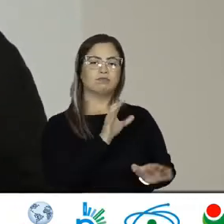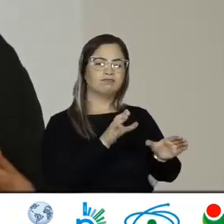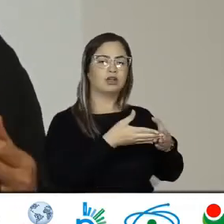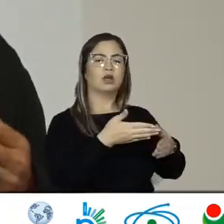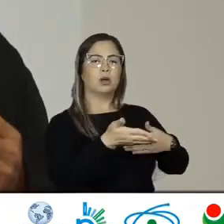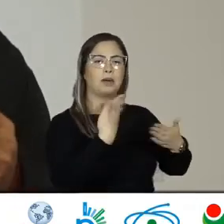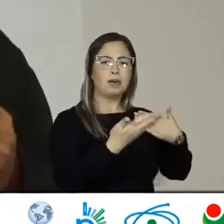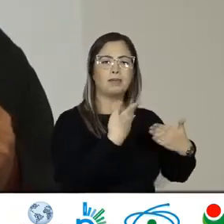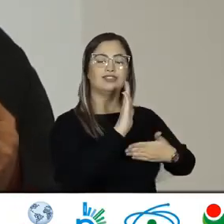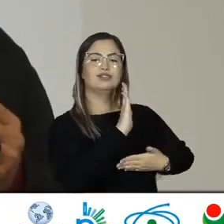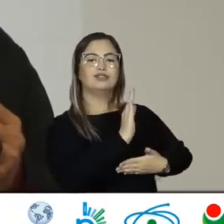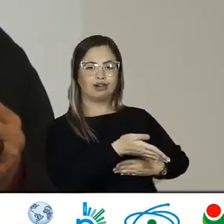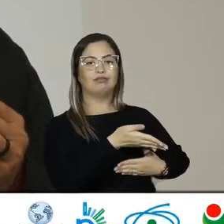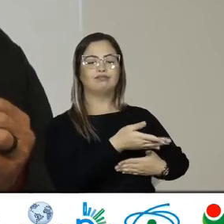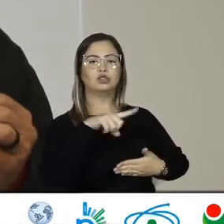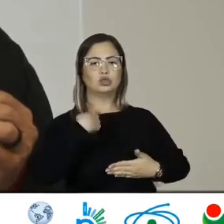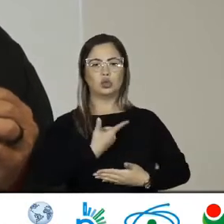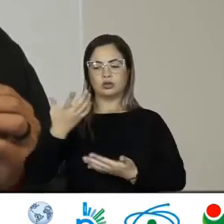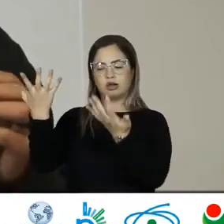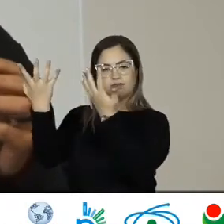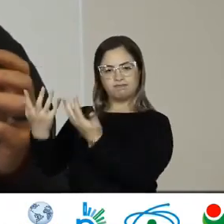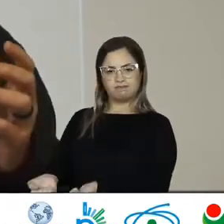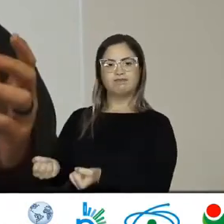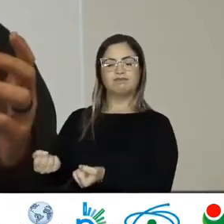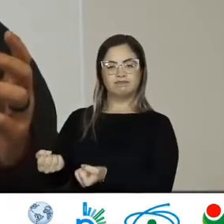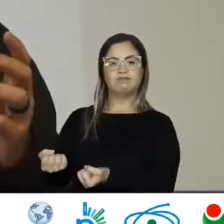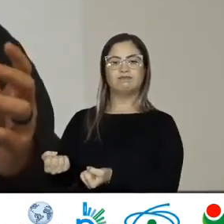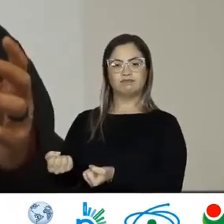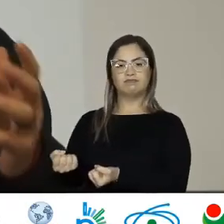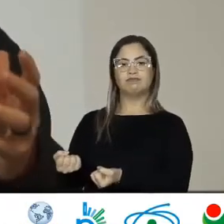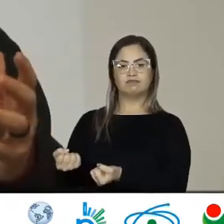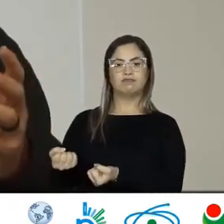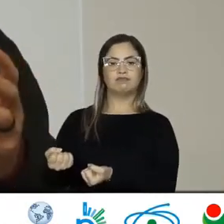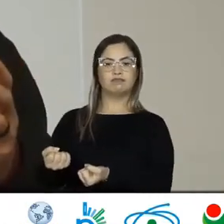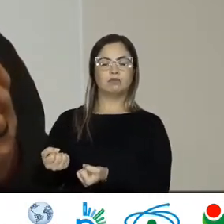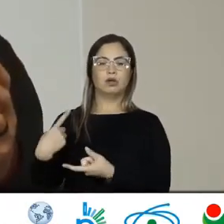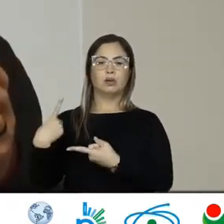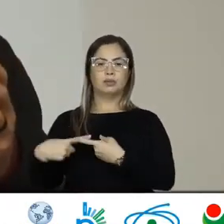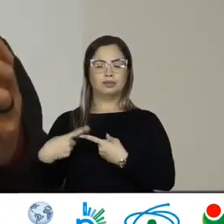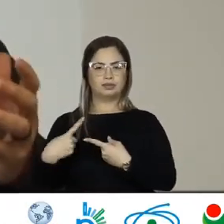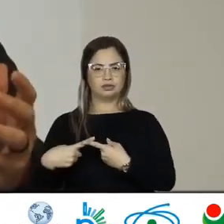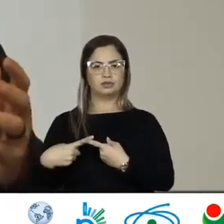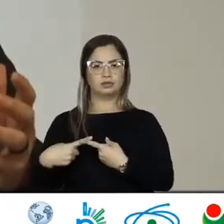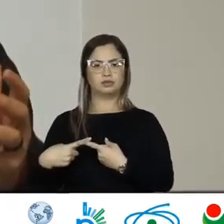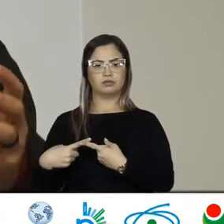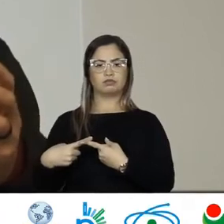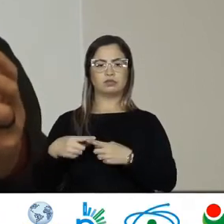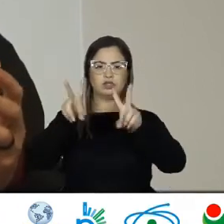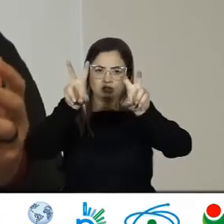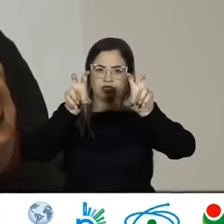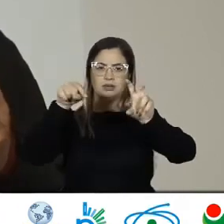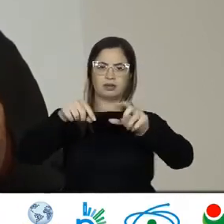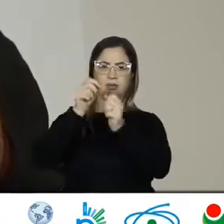E que nós prontamente Acatamos Porque Ele põe Para reflexões